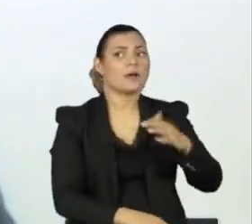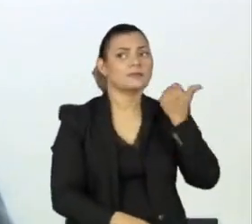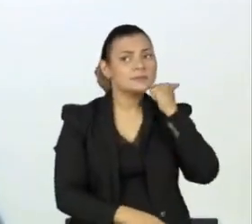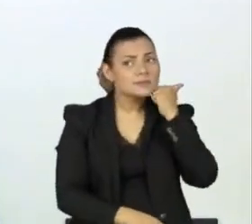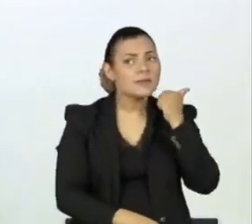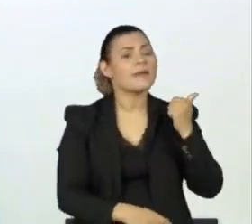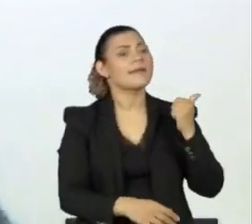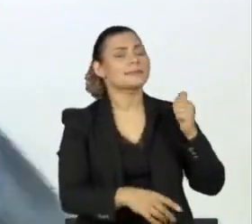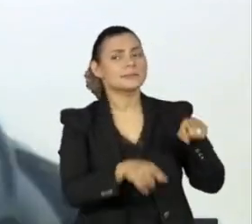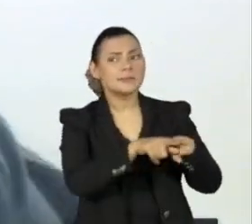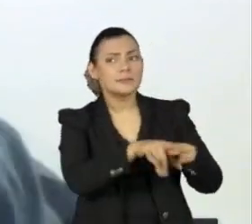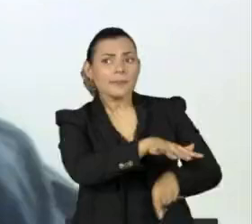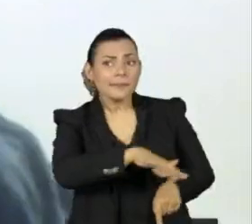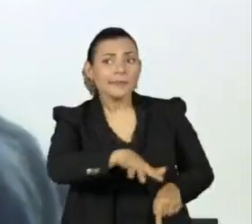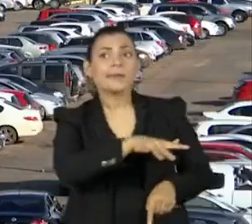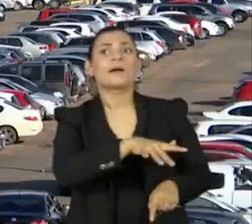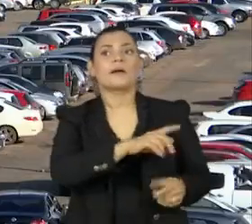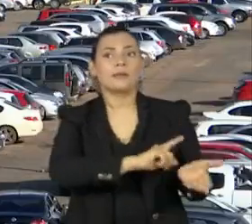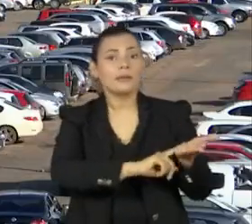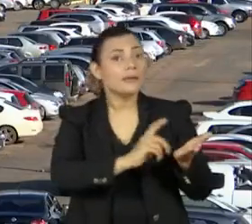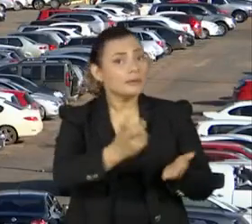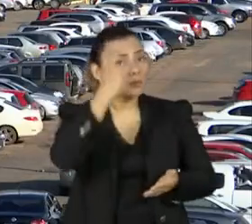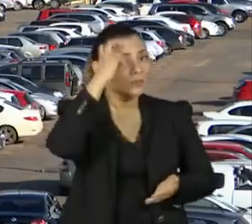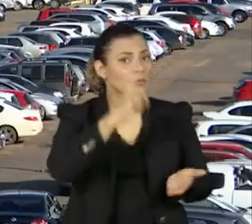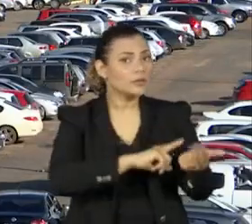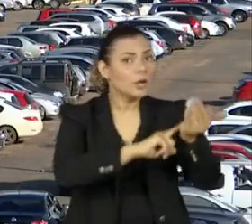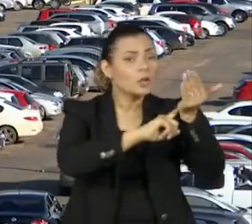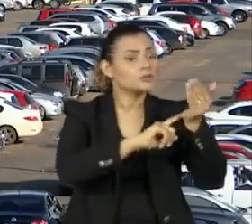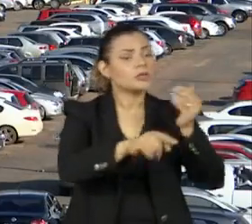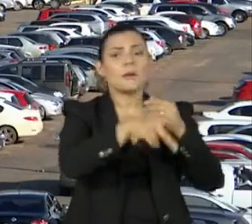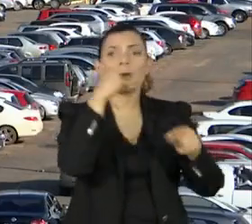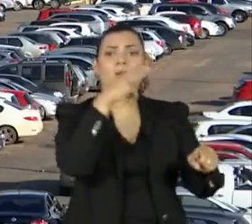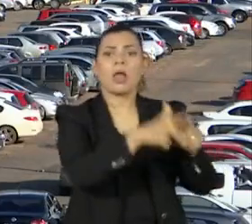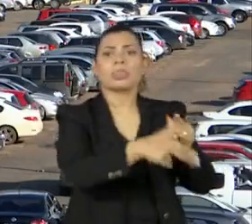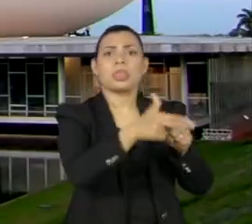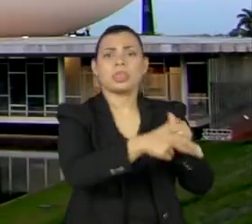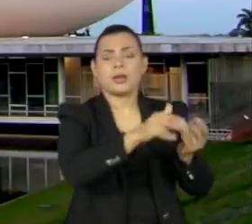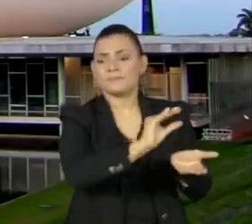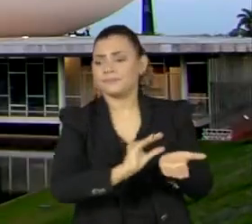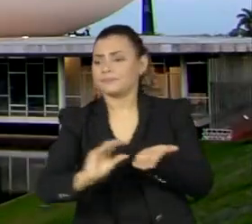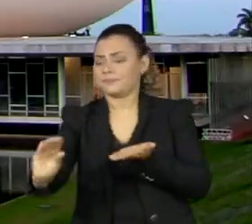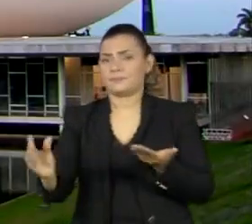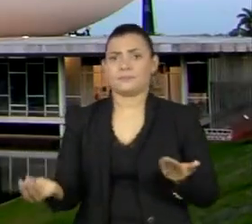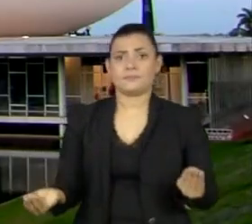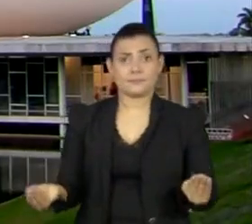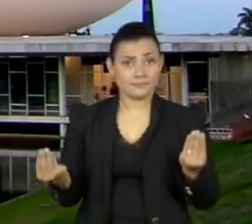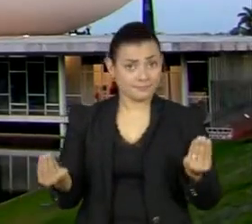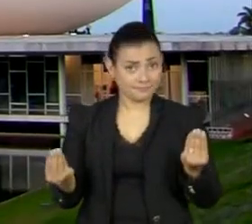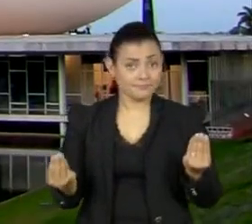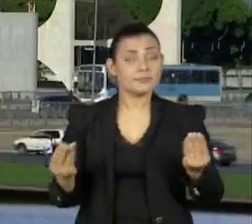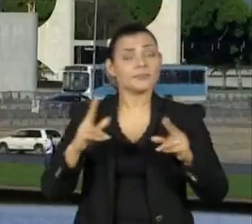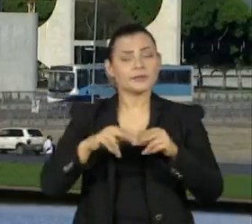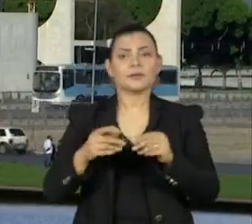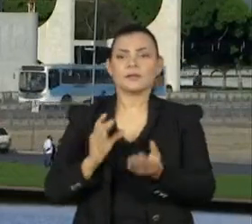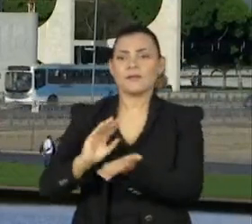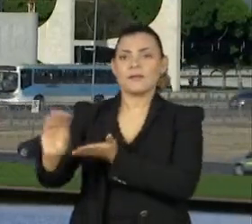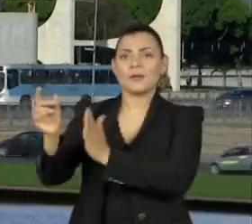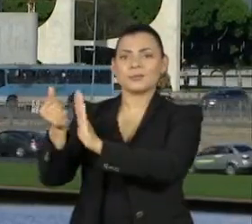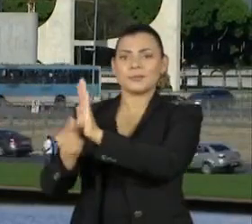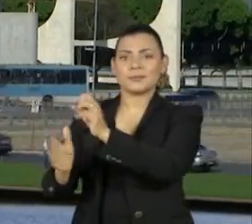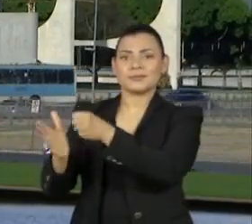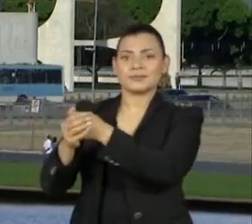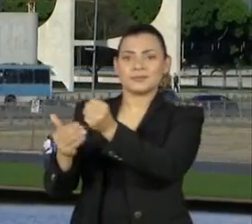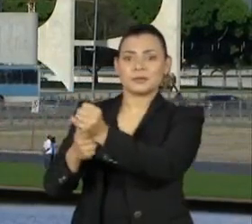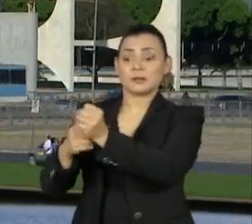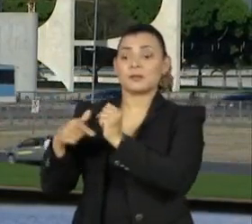do país vão ser prejudicadas. Em outra investida para assegurar mais emendas para o orçamento secreto, o Palácio do